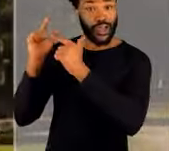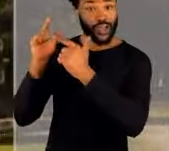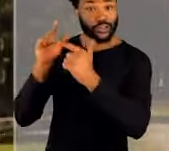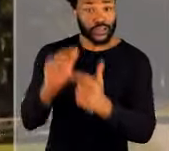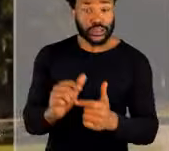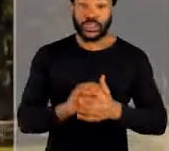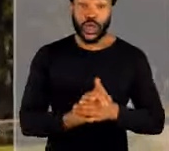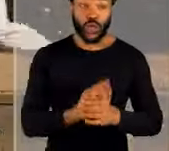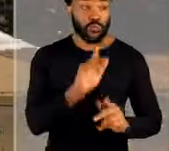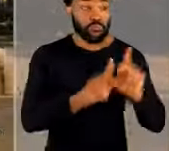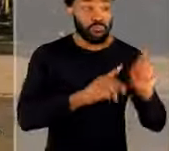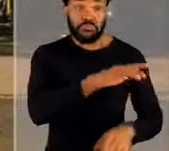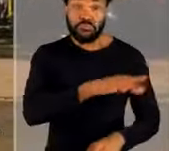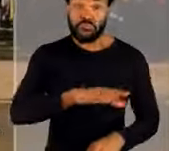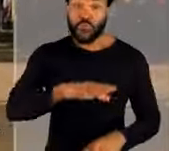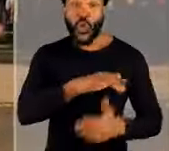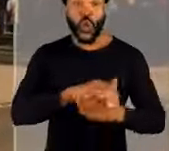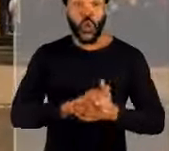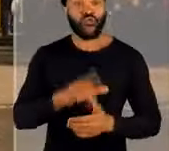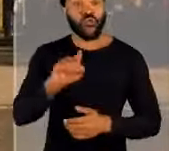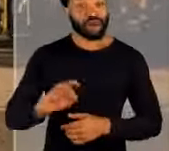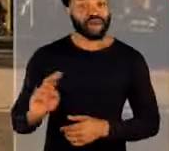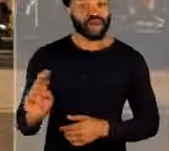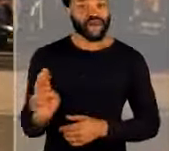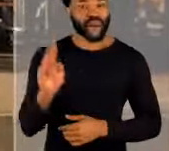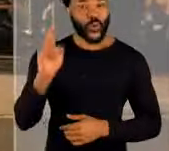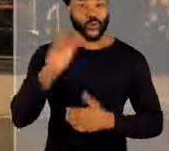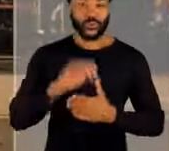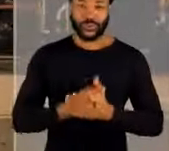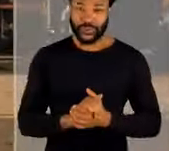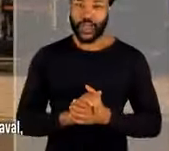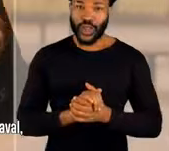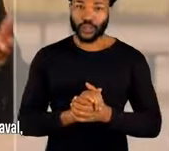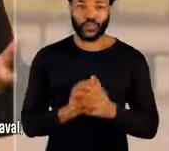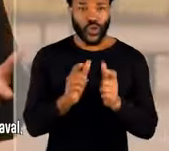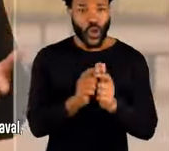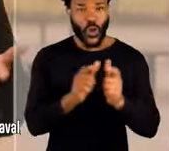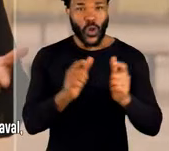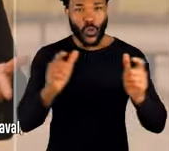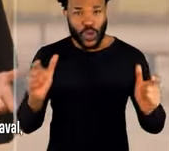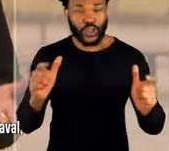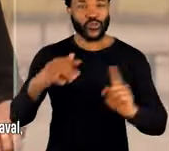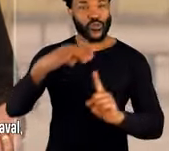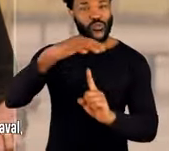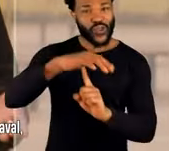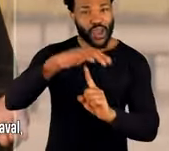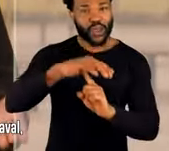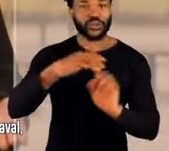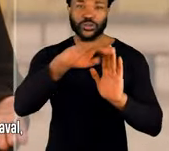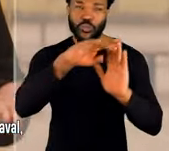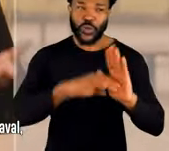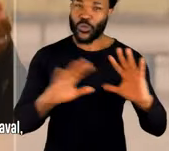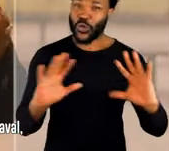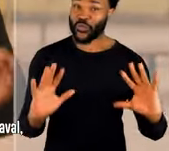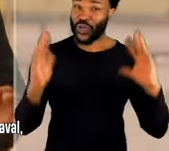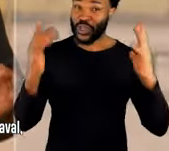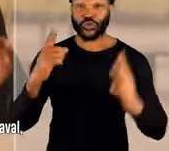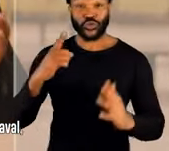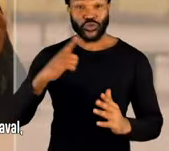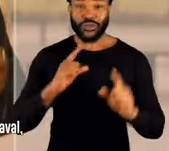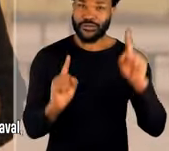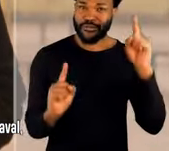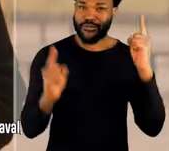tradições de todos os nossos povos eram valorizados. Ampliamos o número de feiras e eventos e